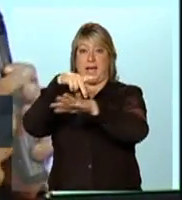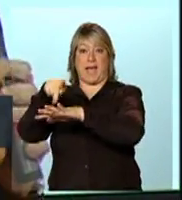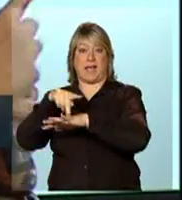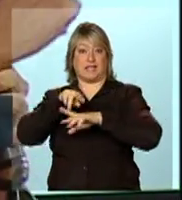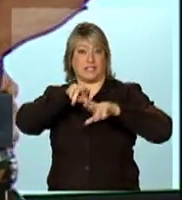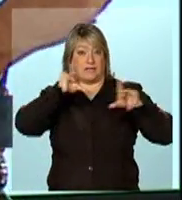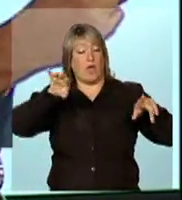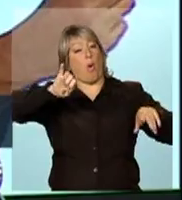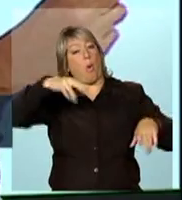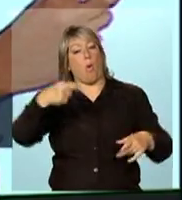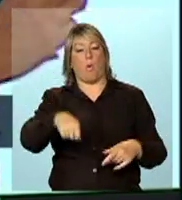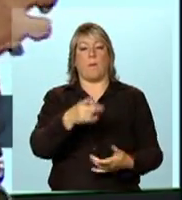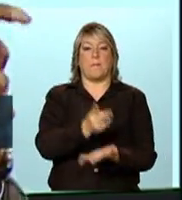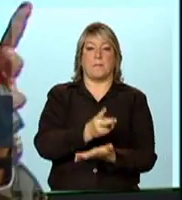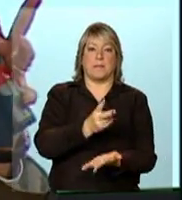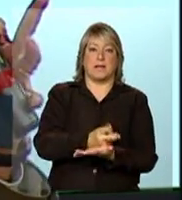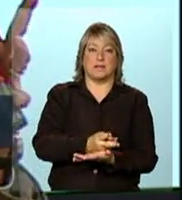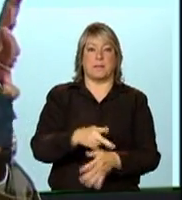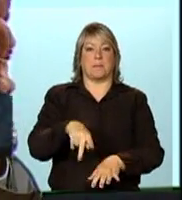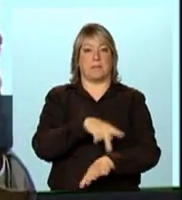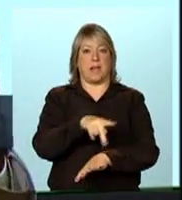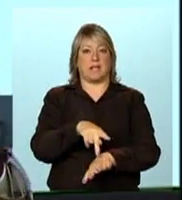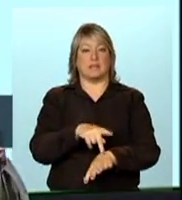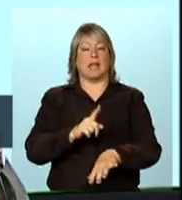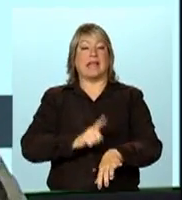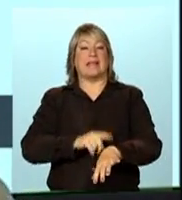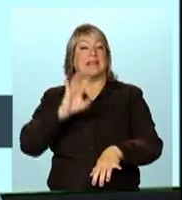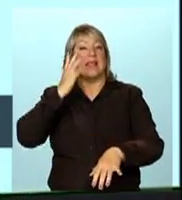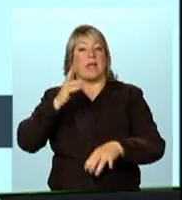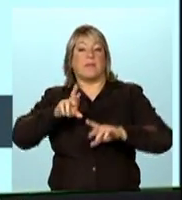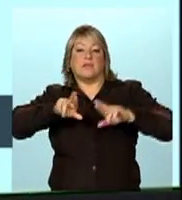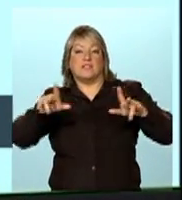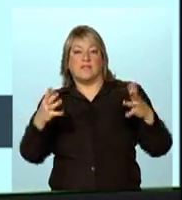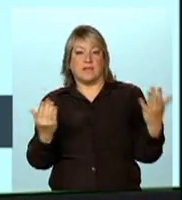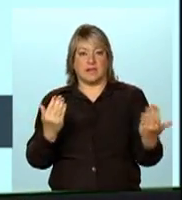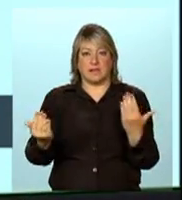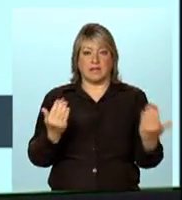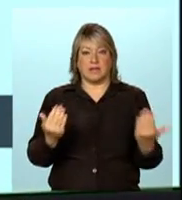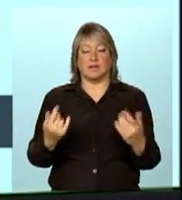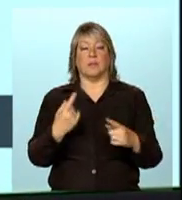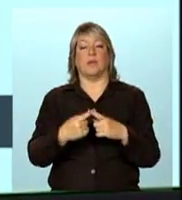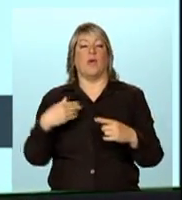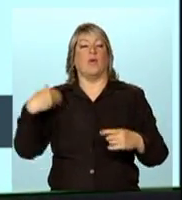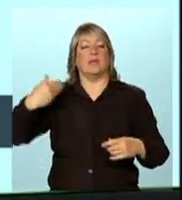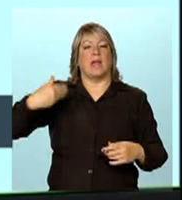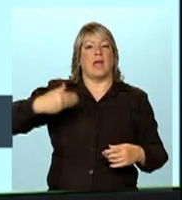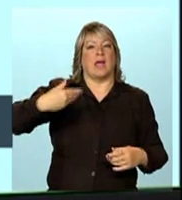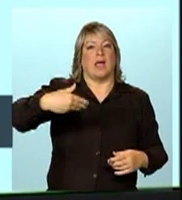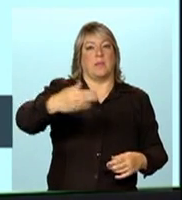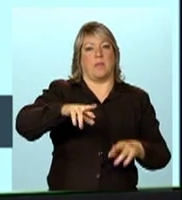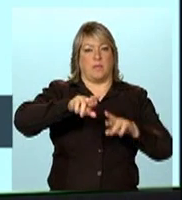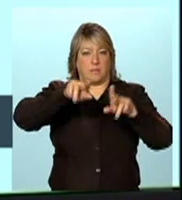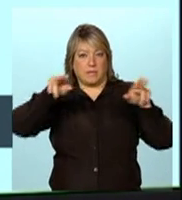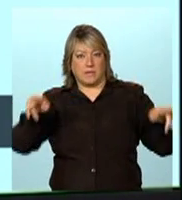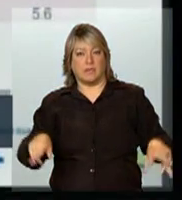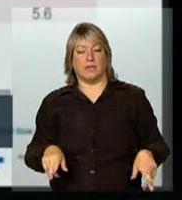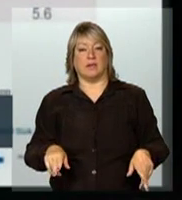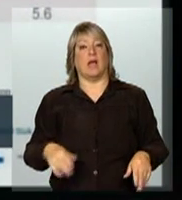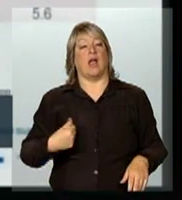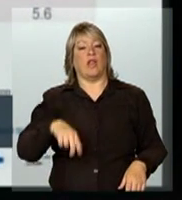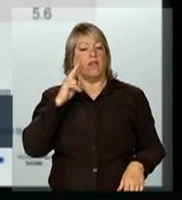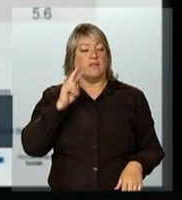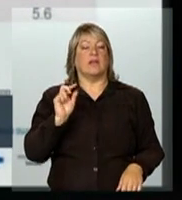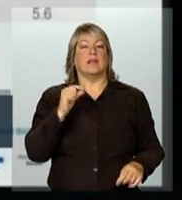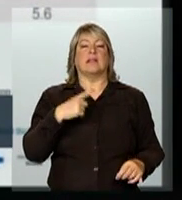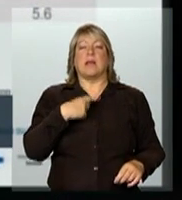país num período de tempo distinto, porque a estrutura etária da população vai se alterando ao longo do tempo, a gente vê que a gente tem inclusive uma pequena